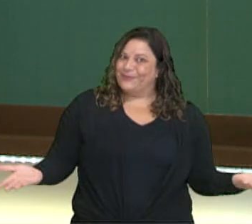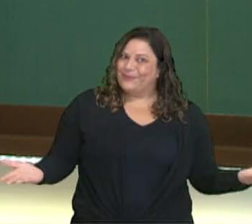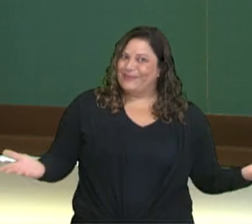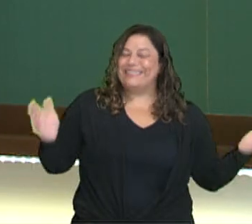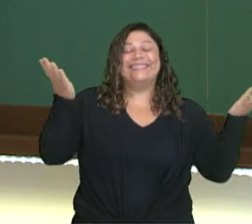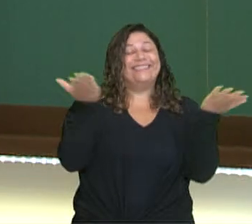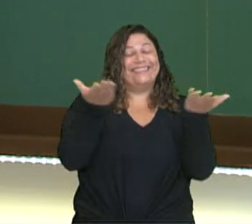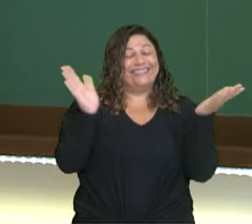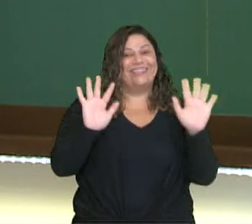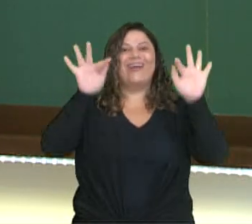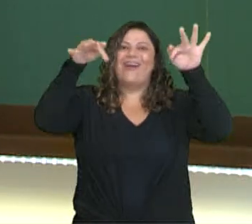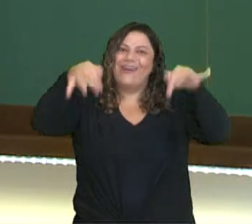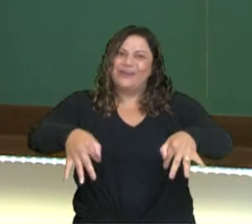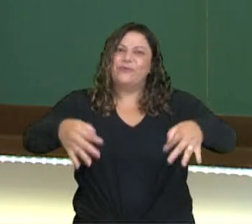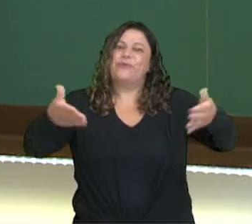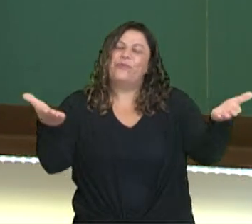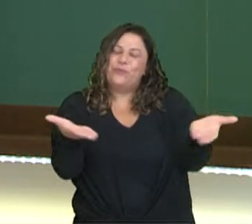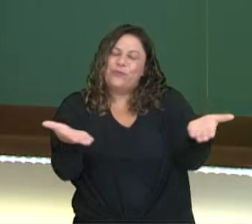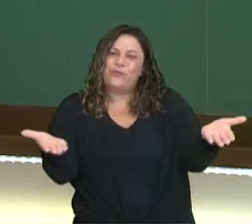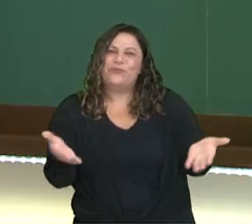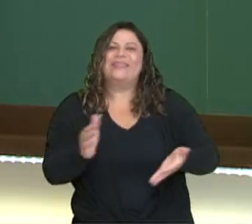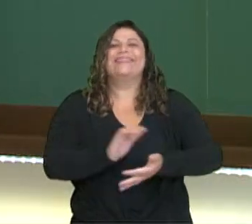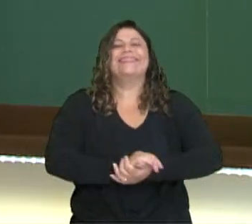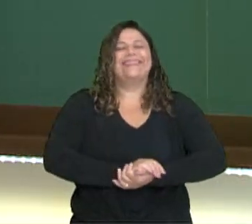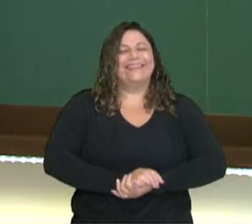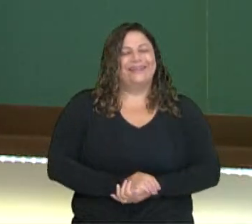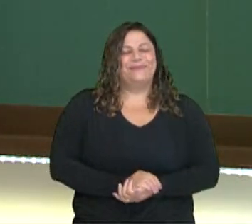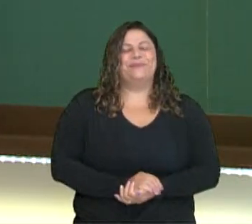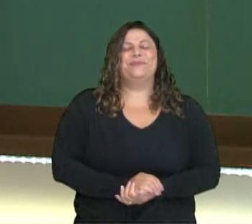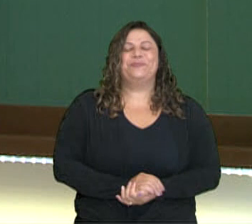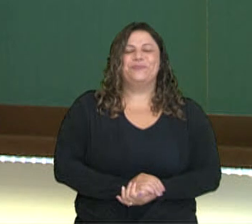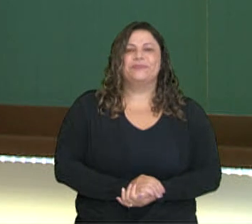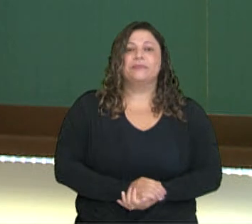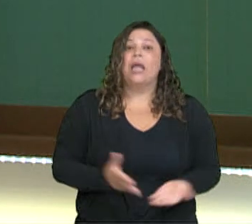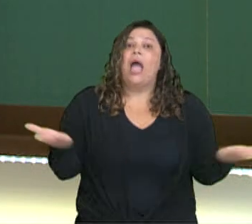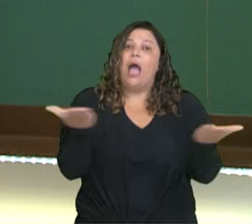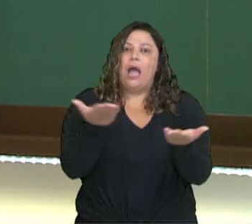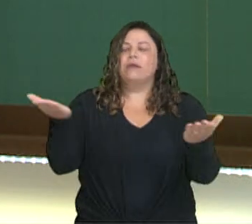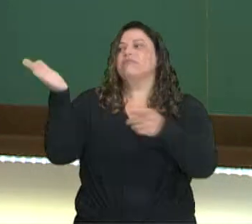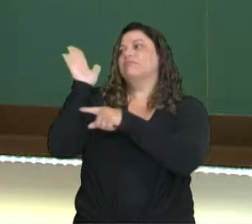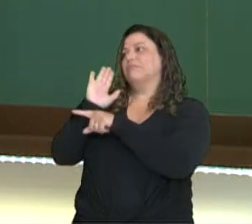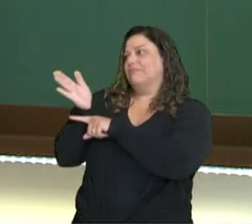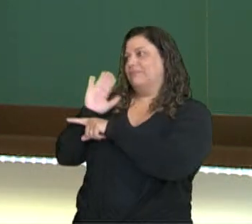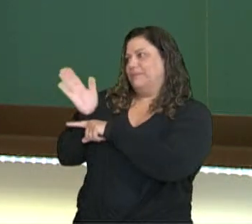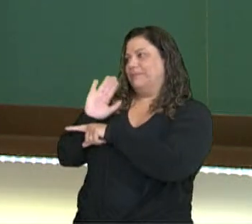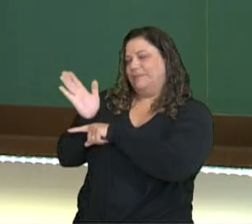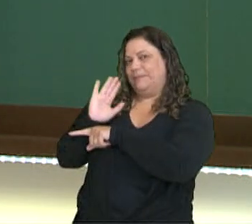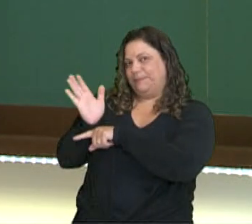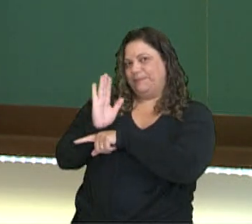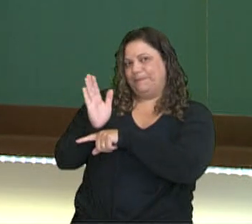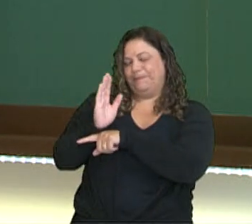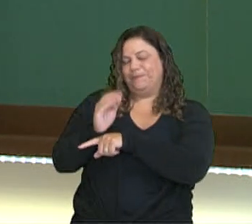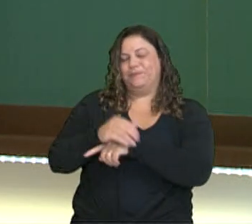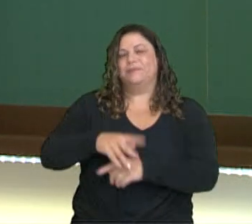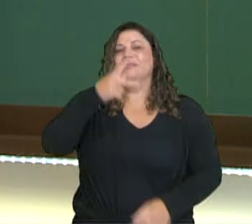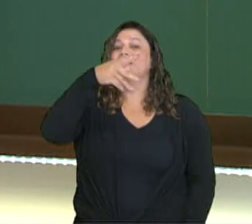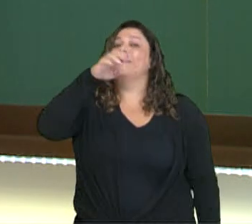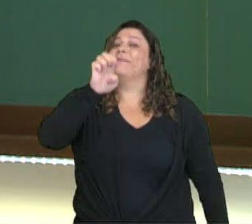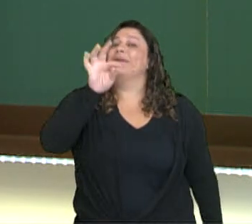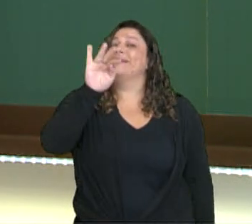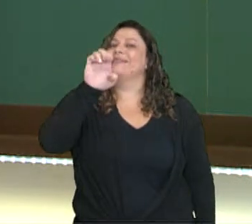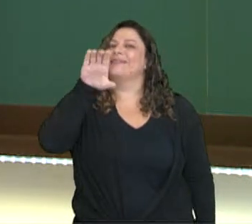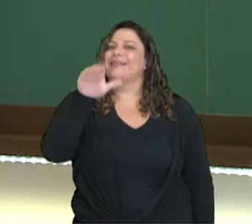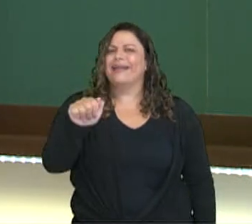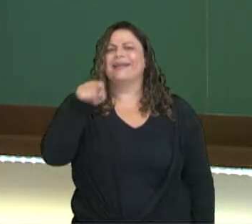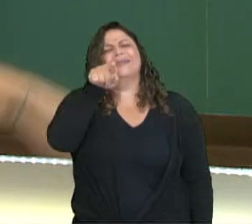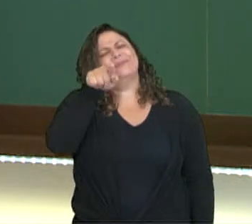Chegamos, então, ao final, né? E nesse vídeo, nós falamos sobre peteca. Espero